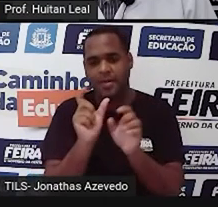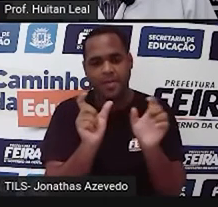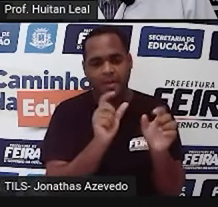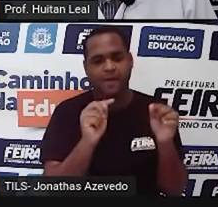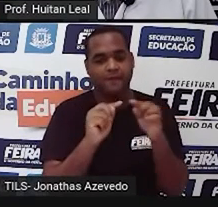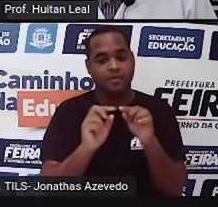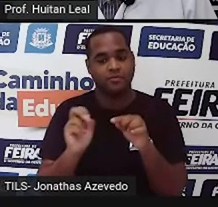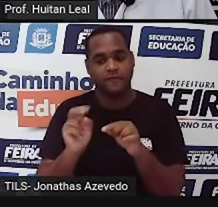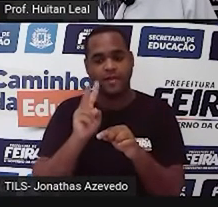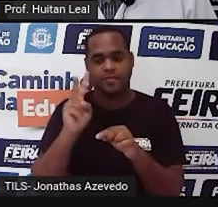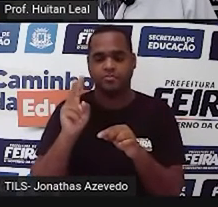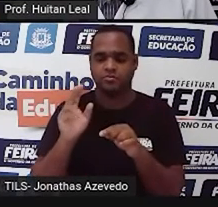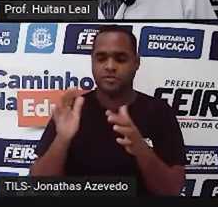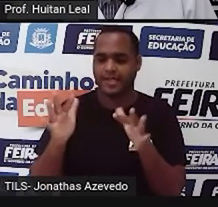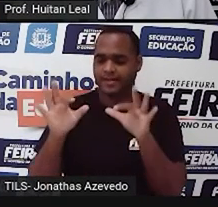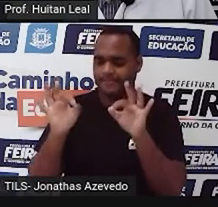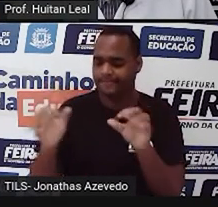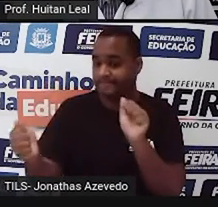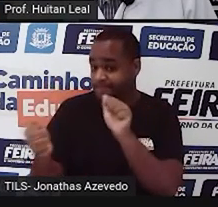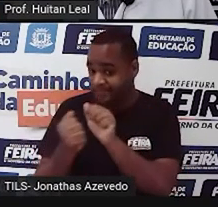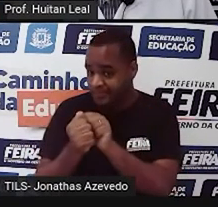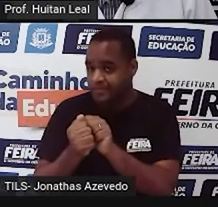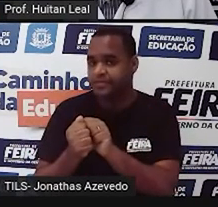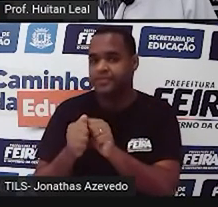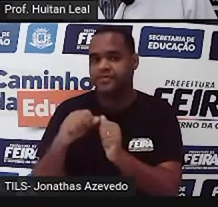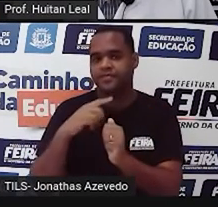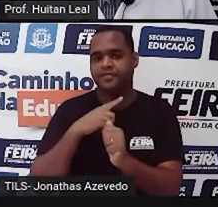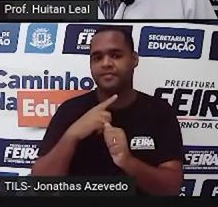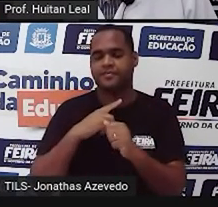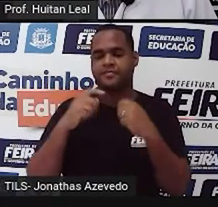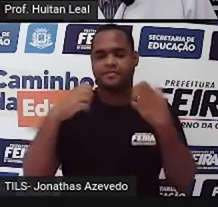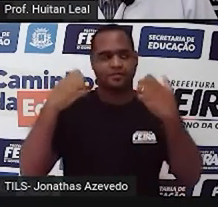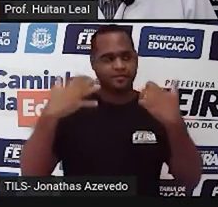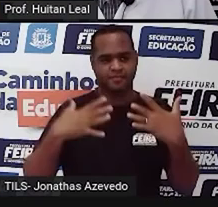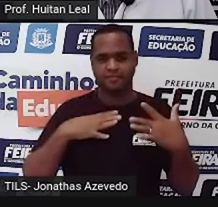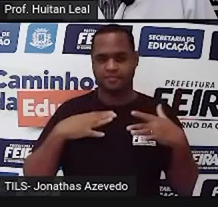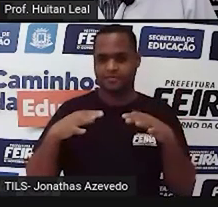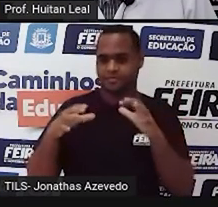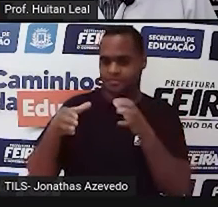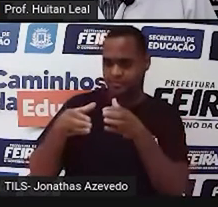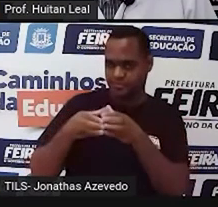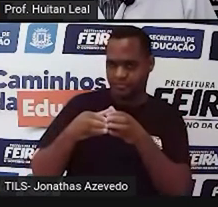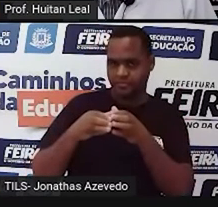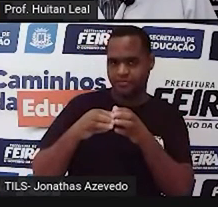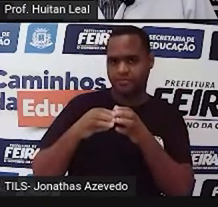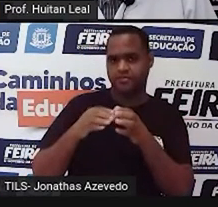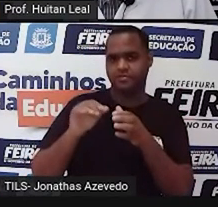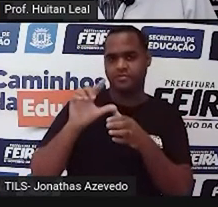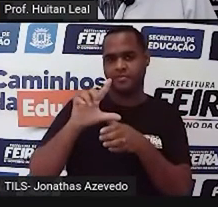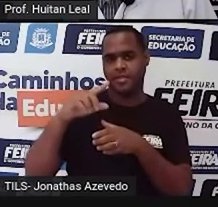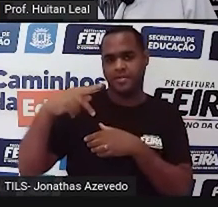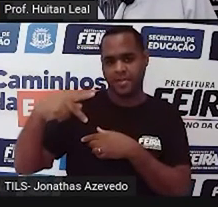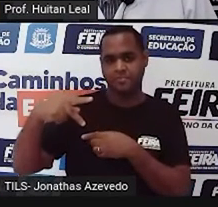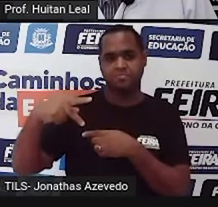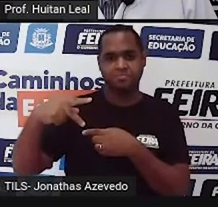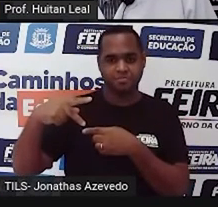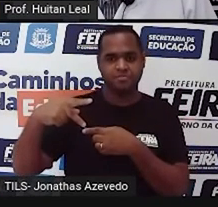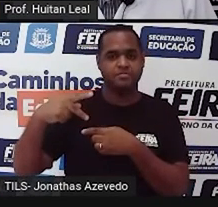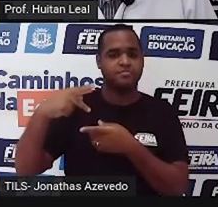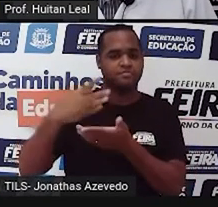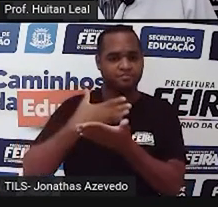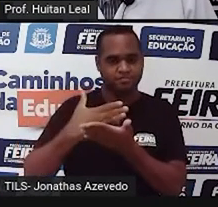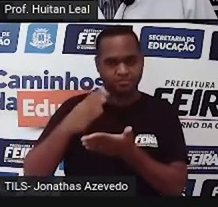valor e emprego de uma preposição, damos a esse conjunto o nome de locução prepositiva. As